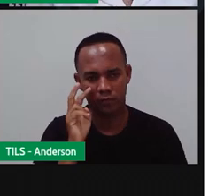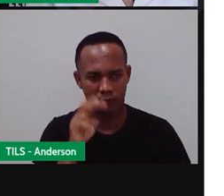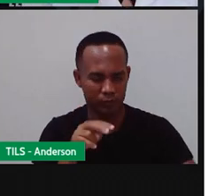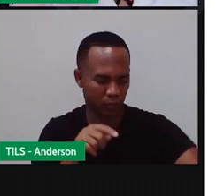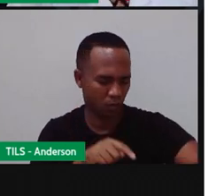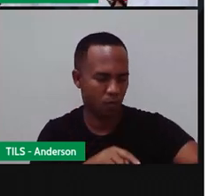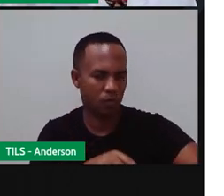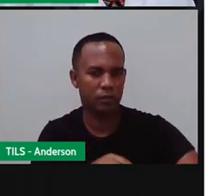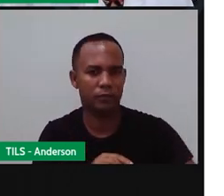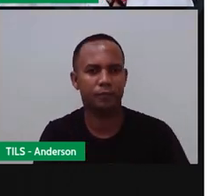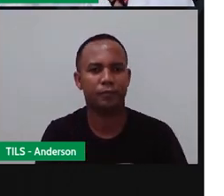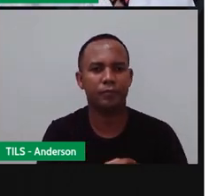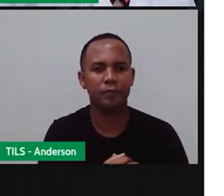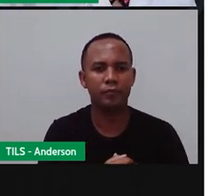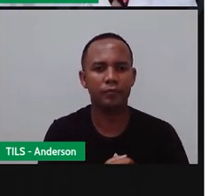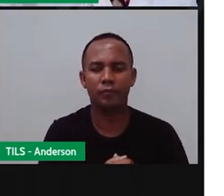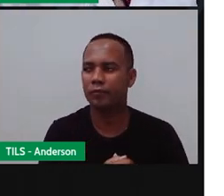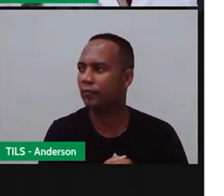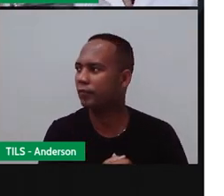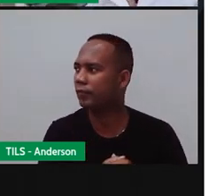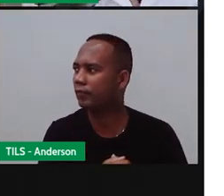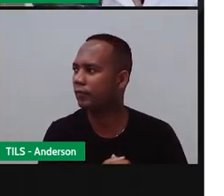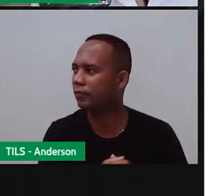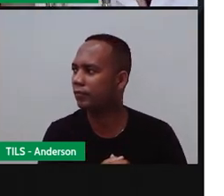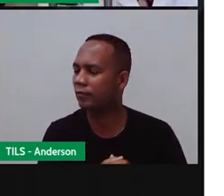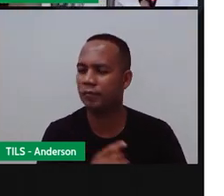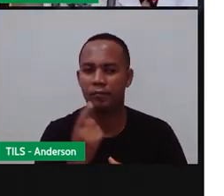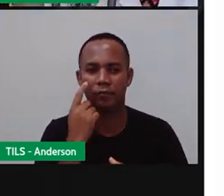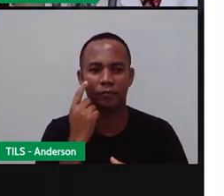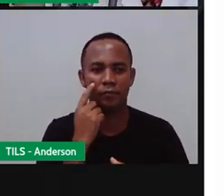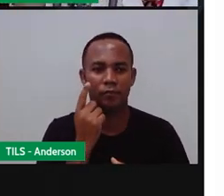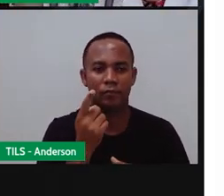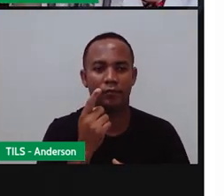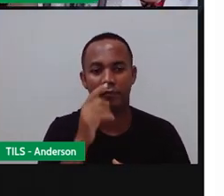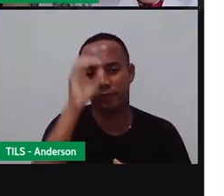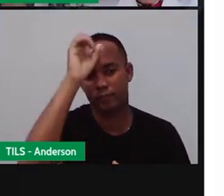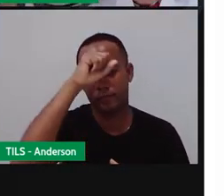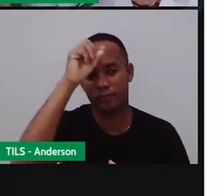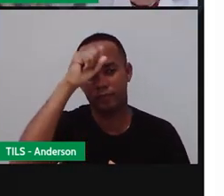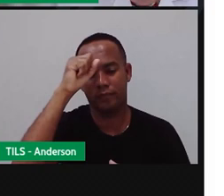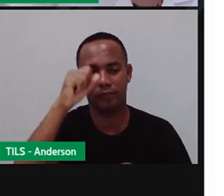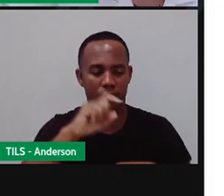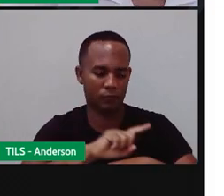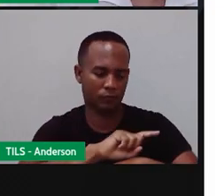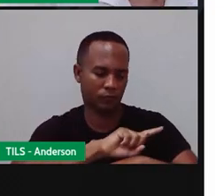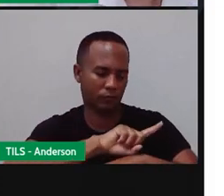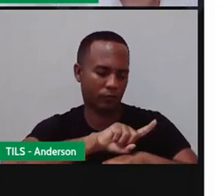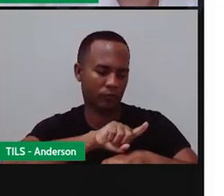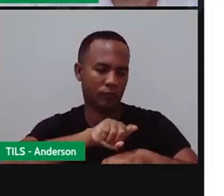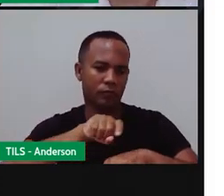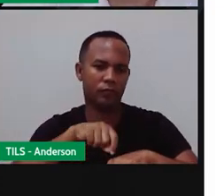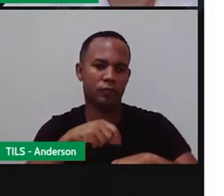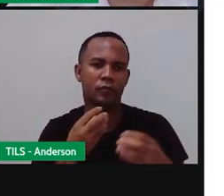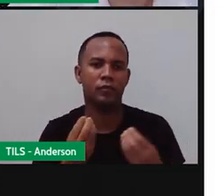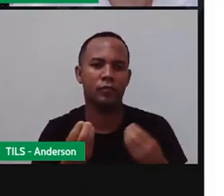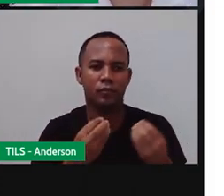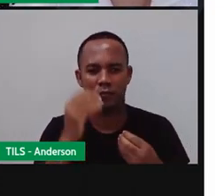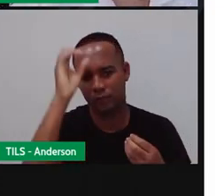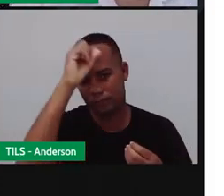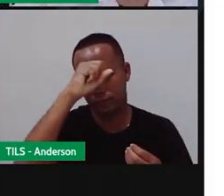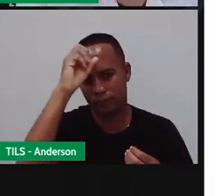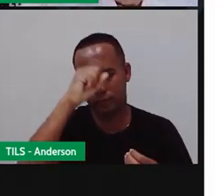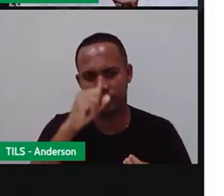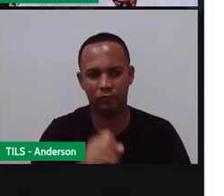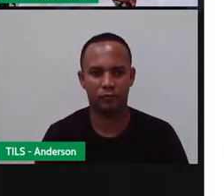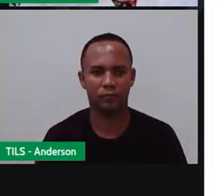vai aprender as horas, Anderson. Ó. Nesses relógios de ponteira aqui, que são os analógicos. Na nossa próxima aula.